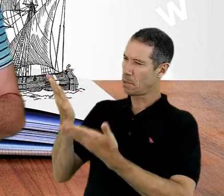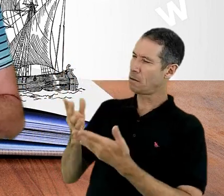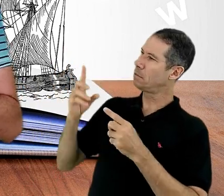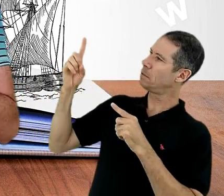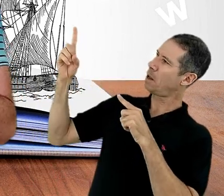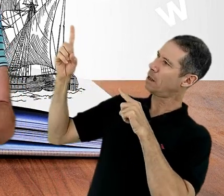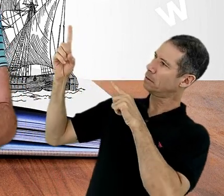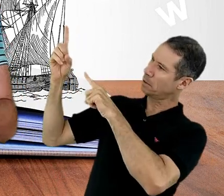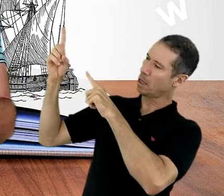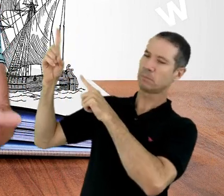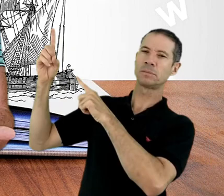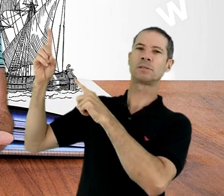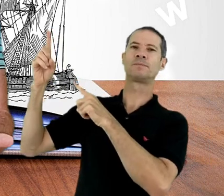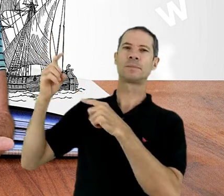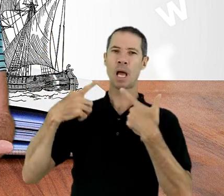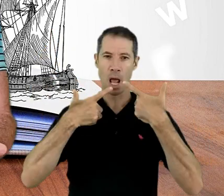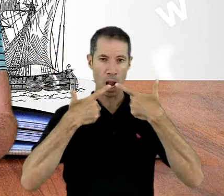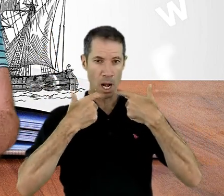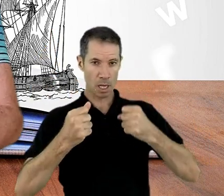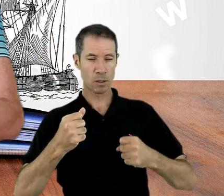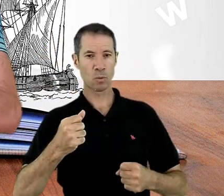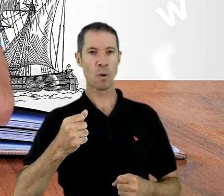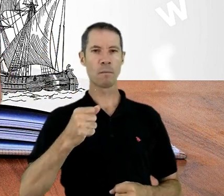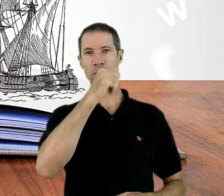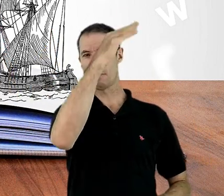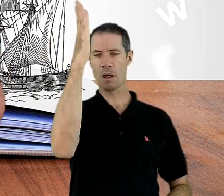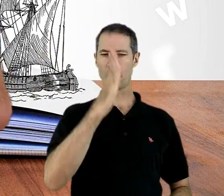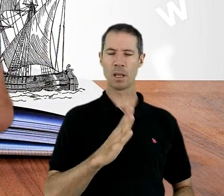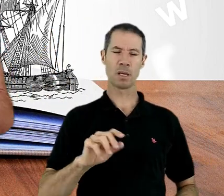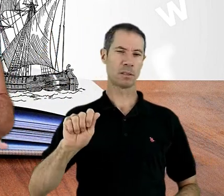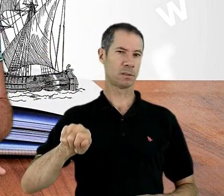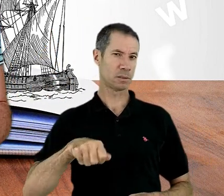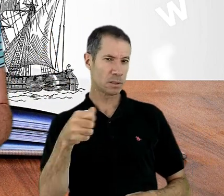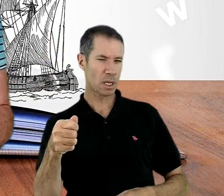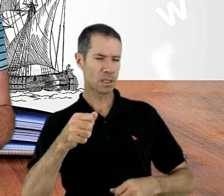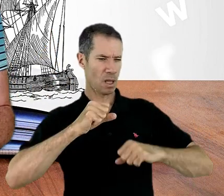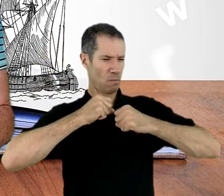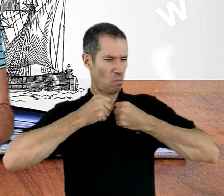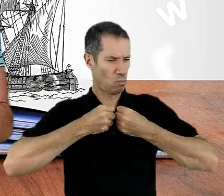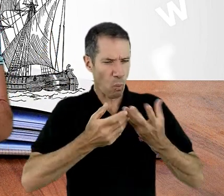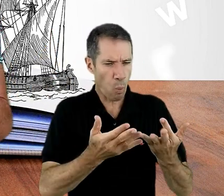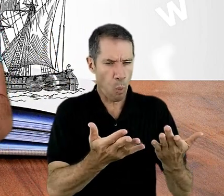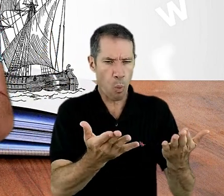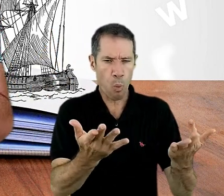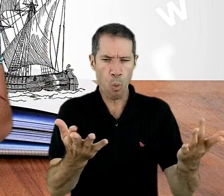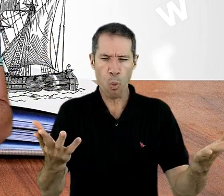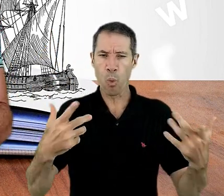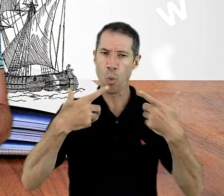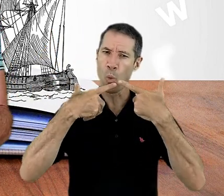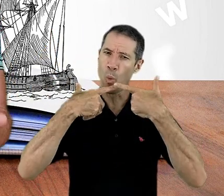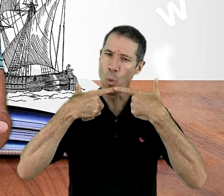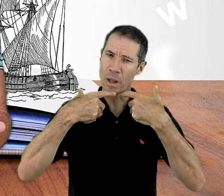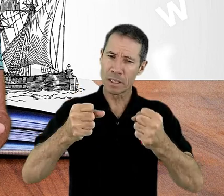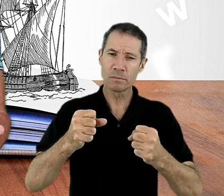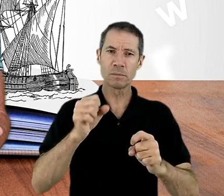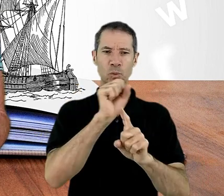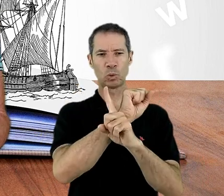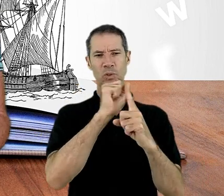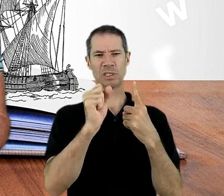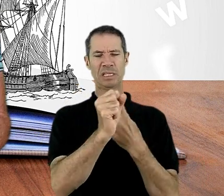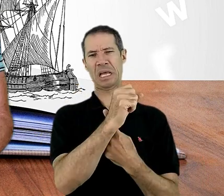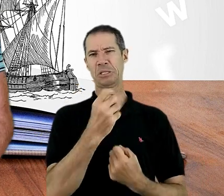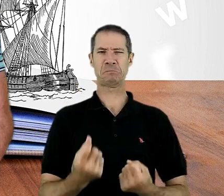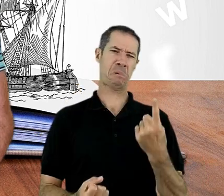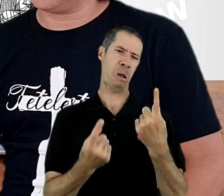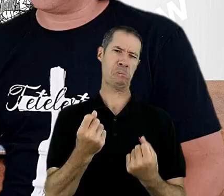da língua Brasileira de Sinais, e está disseminando essa língua, que ainda há uma porcentagem pouca de